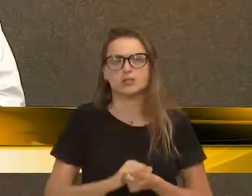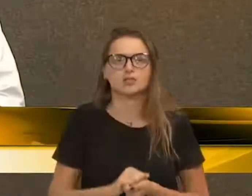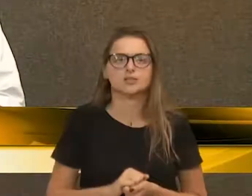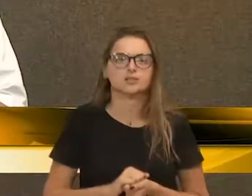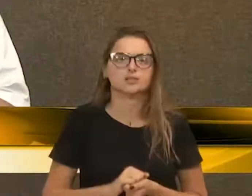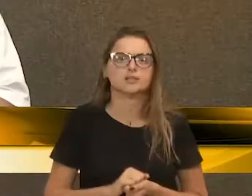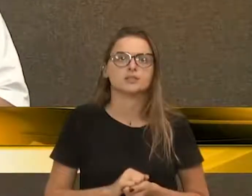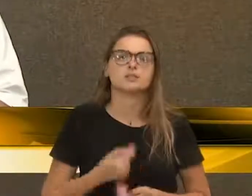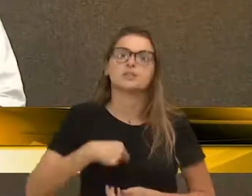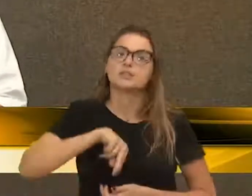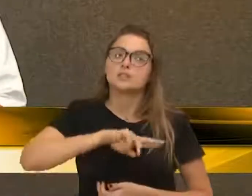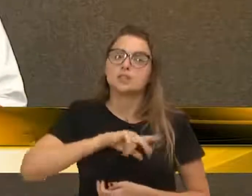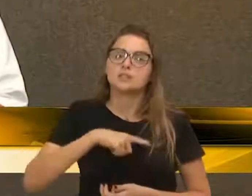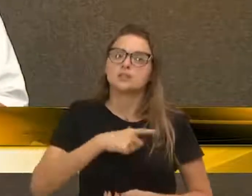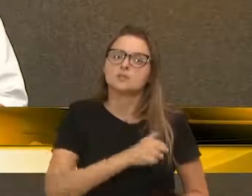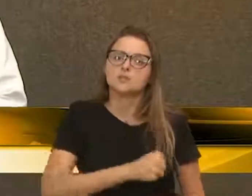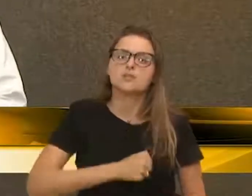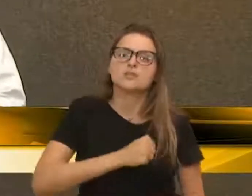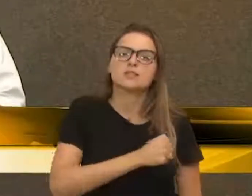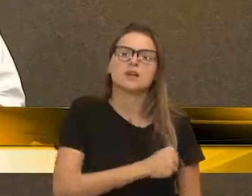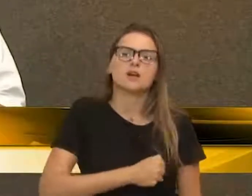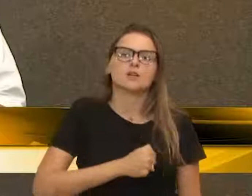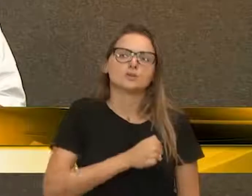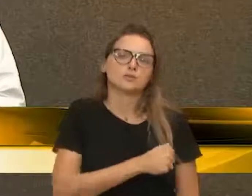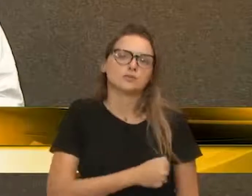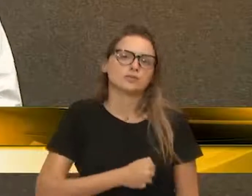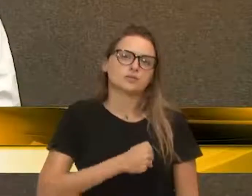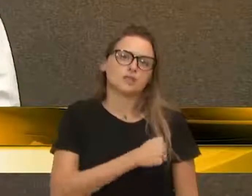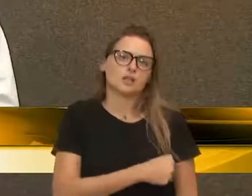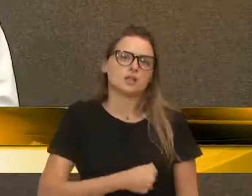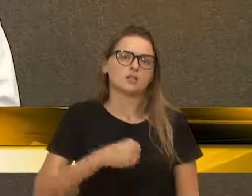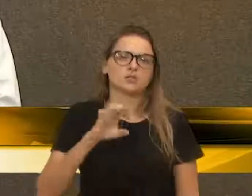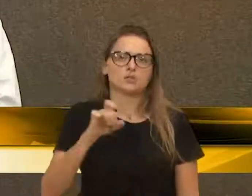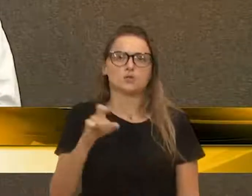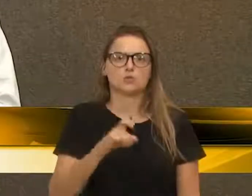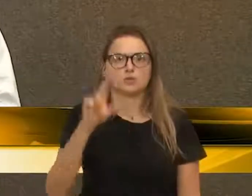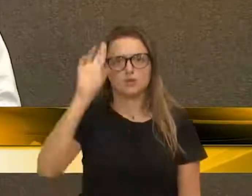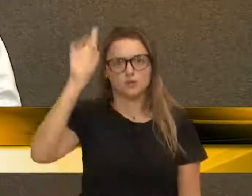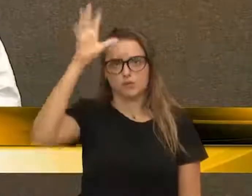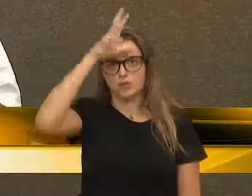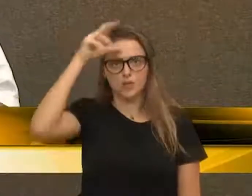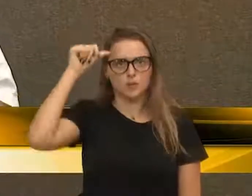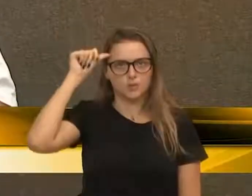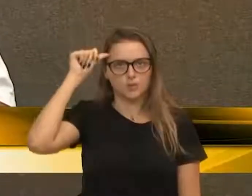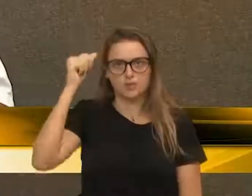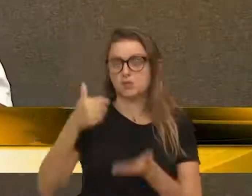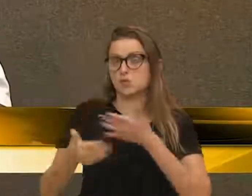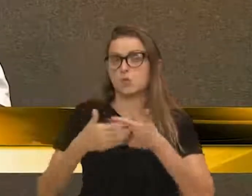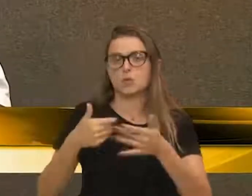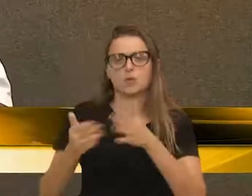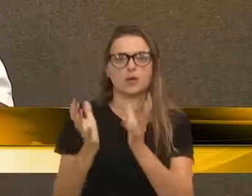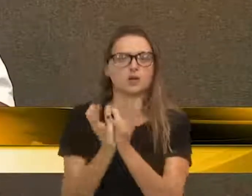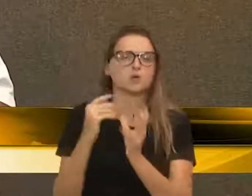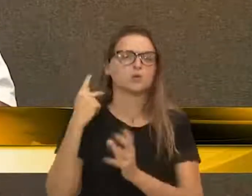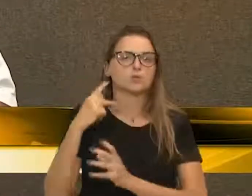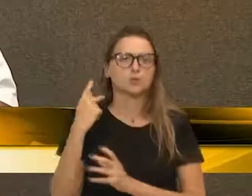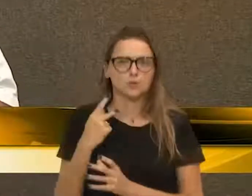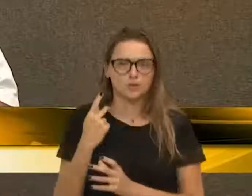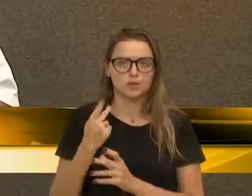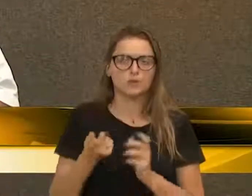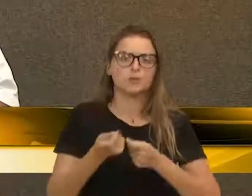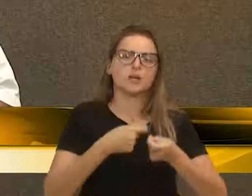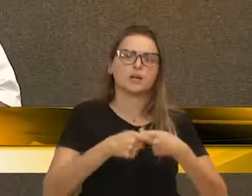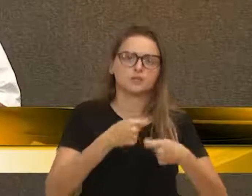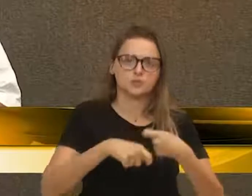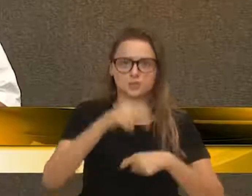A gente tem saudades, saudades, dos ex-prefeitos que passaram, independente dos seus partidos, pela gestão